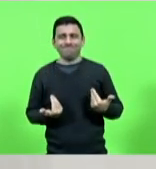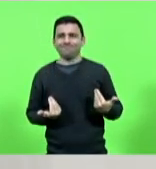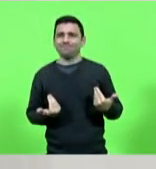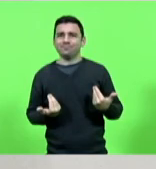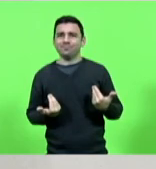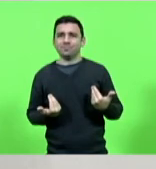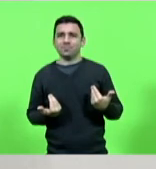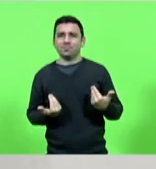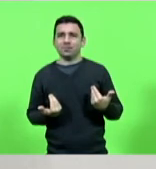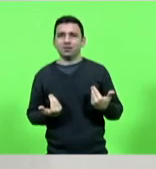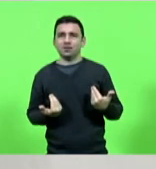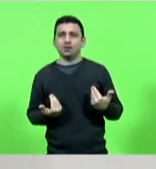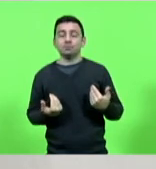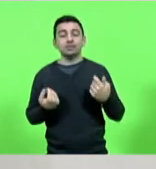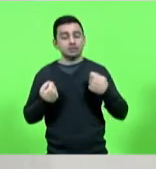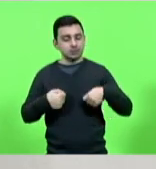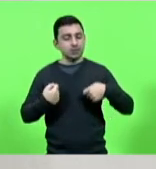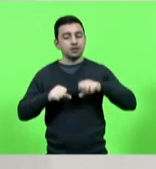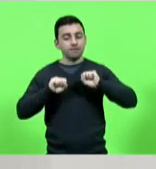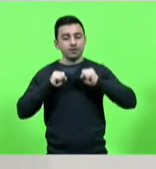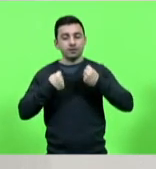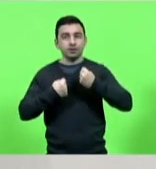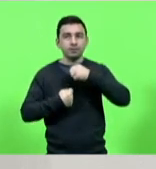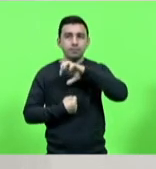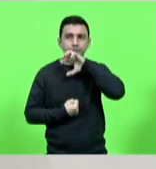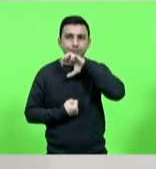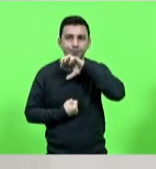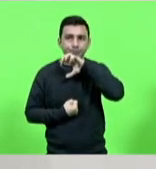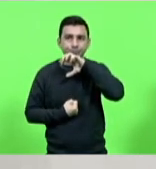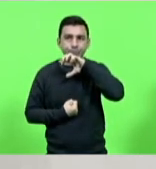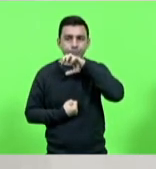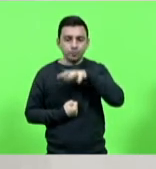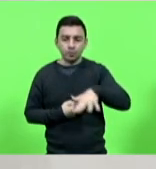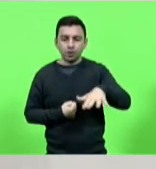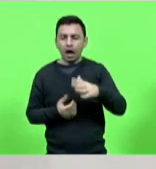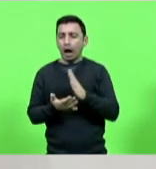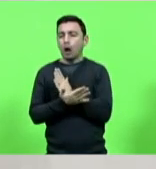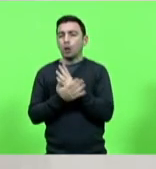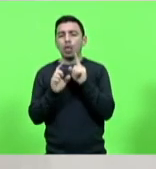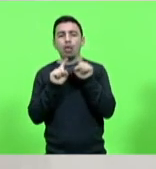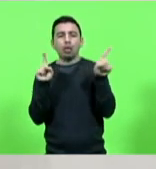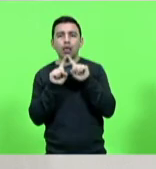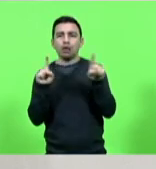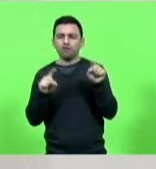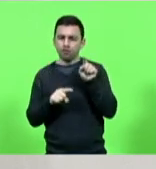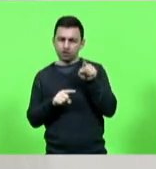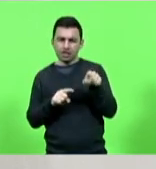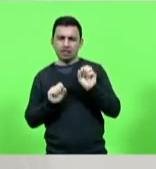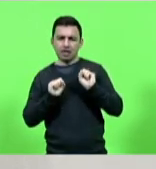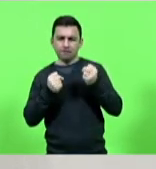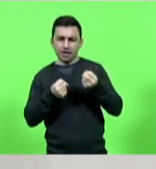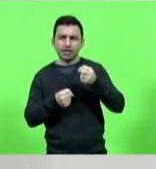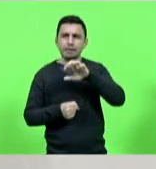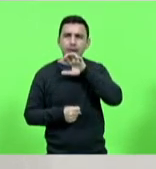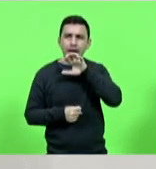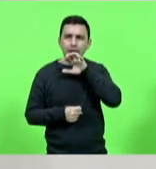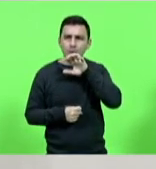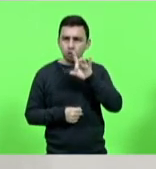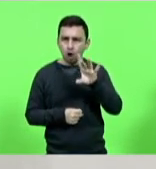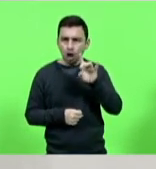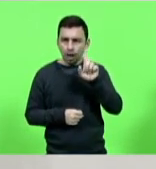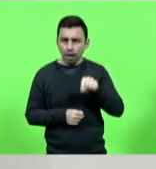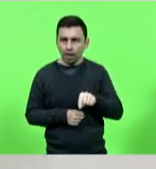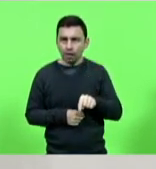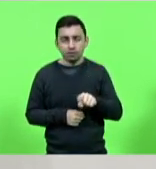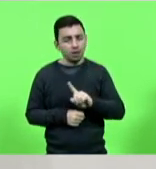da defesa dos animais. E às vezes o pessoal me critica, poxa, você defende só os animais? Não. Eu